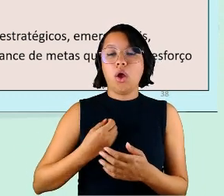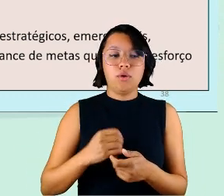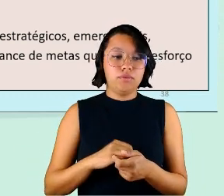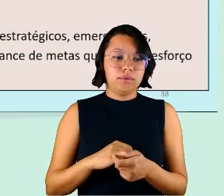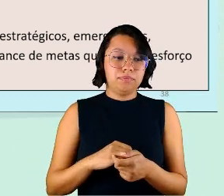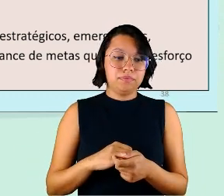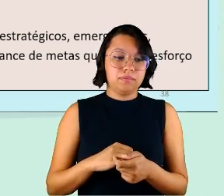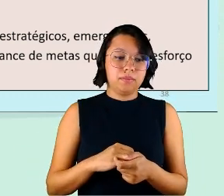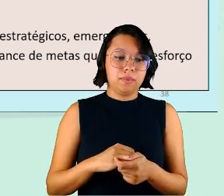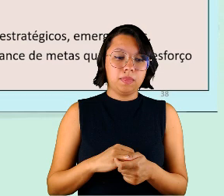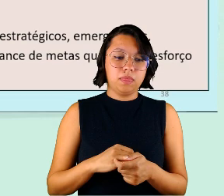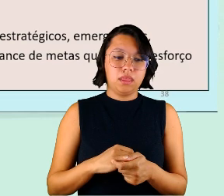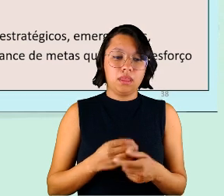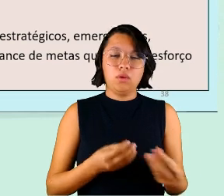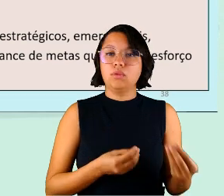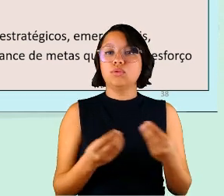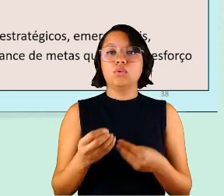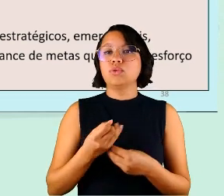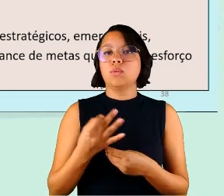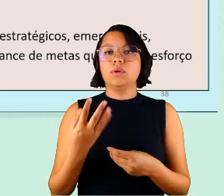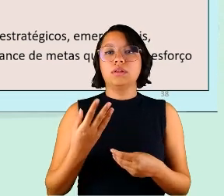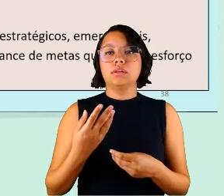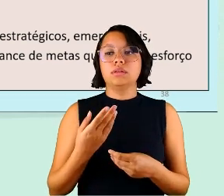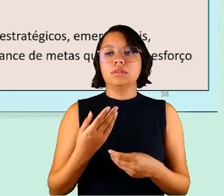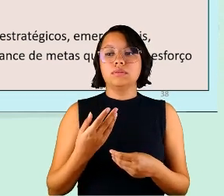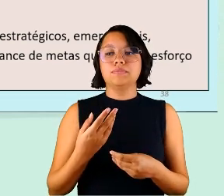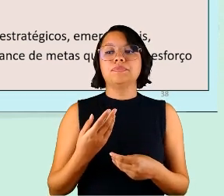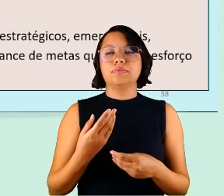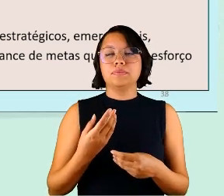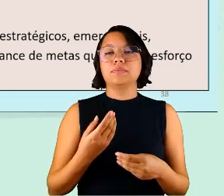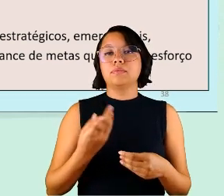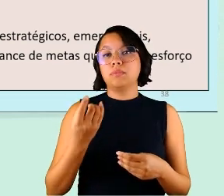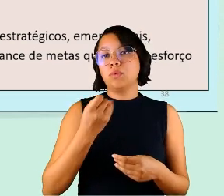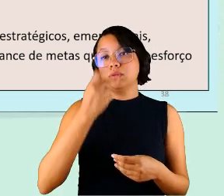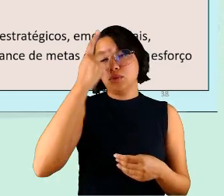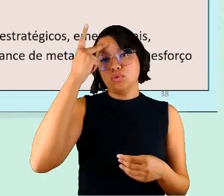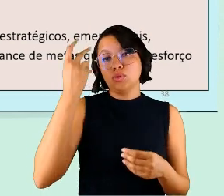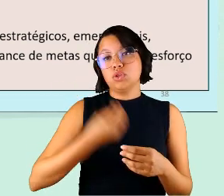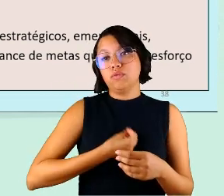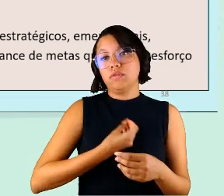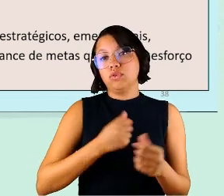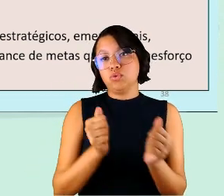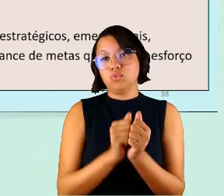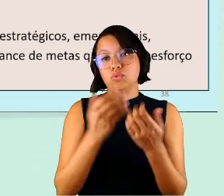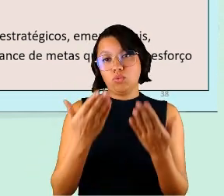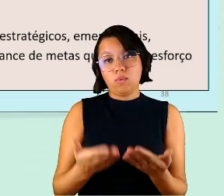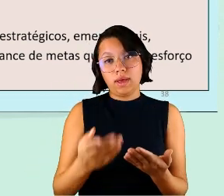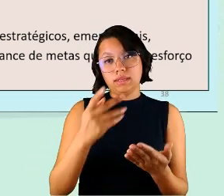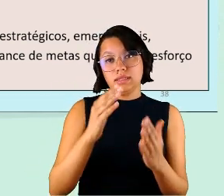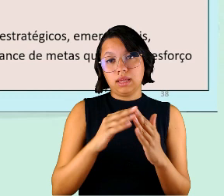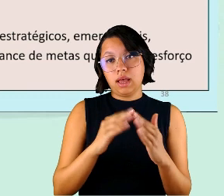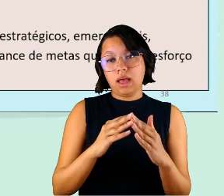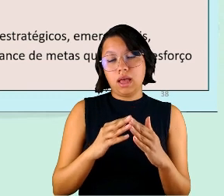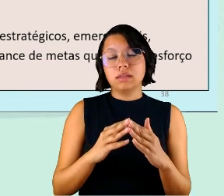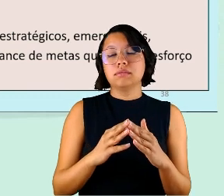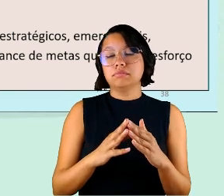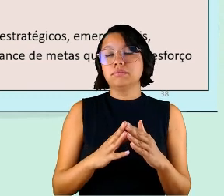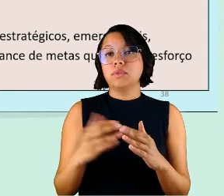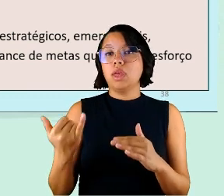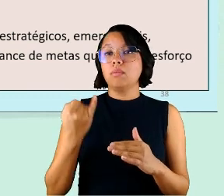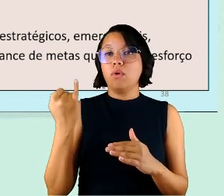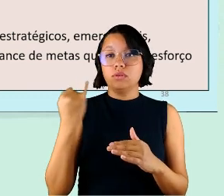quantas pessoas residem com essa pessoa na casa isso passa a ser importantes inclusive para o pessoal de saúde